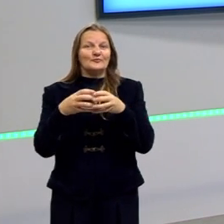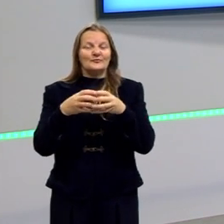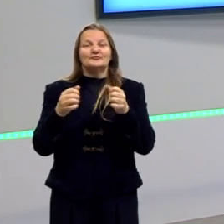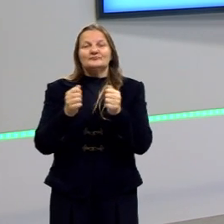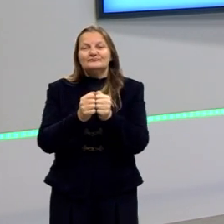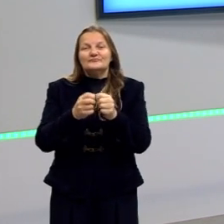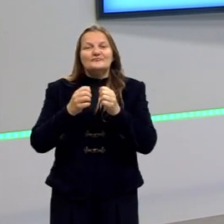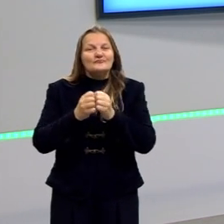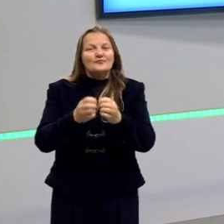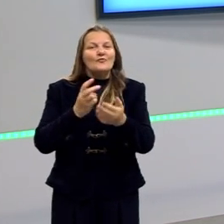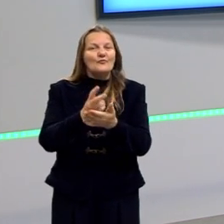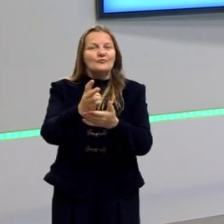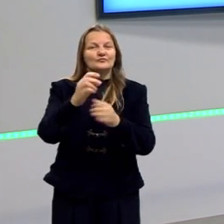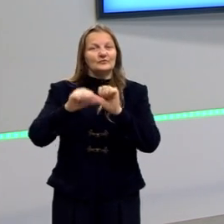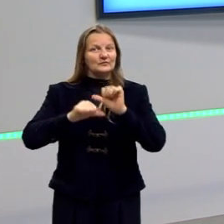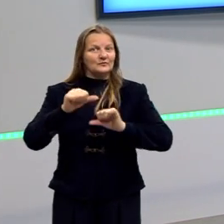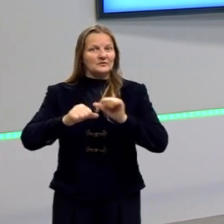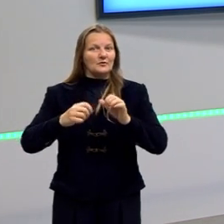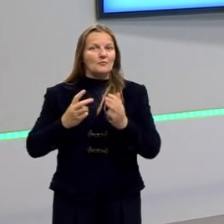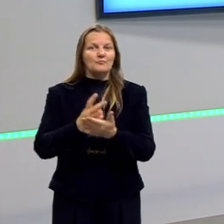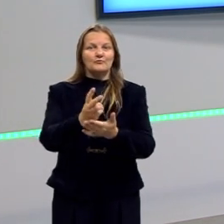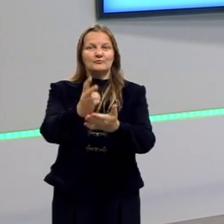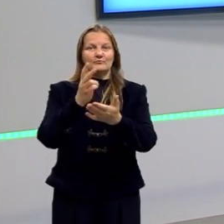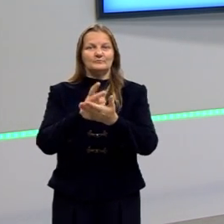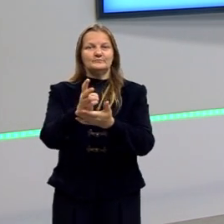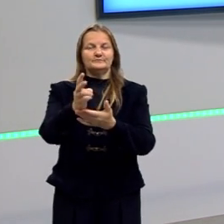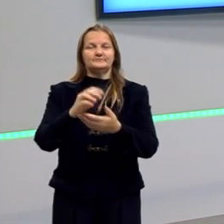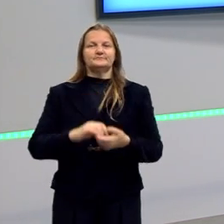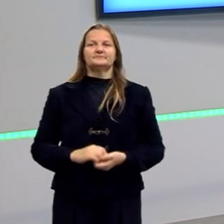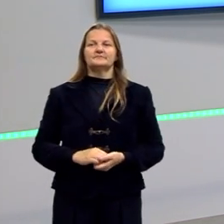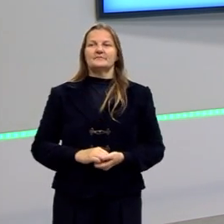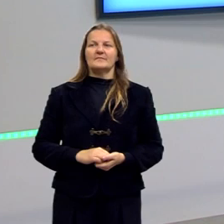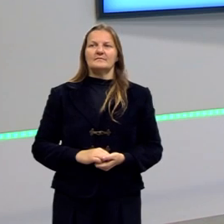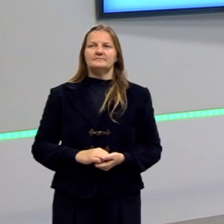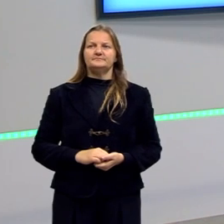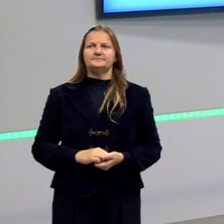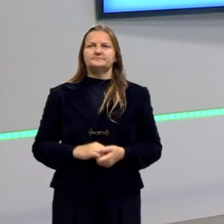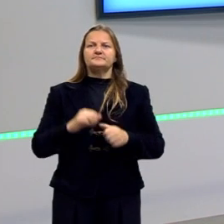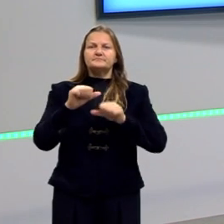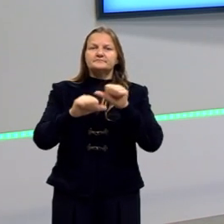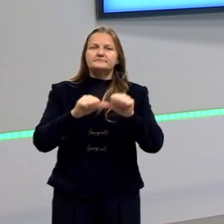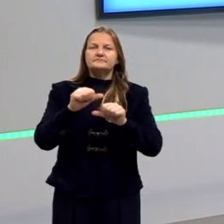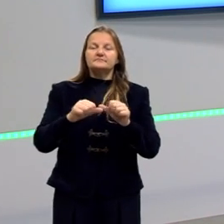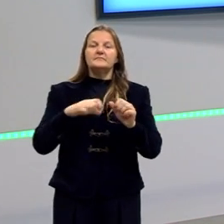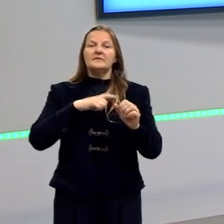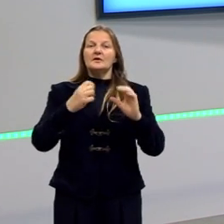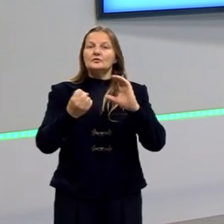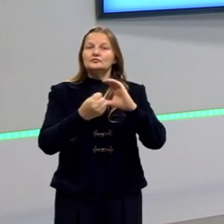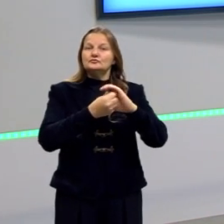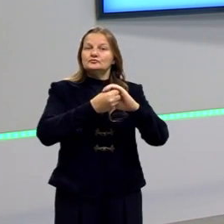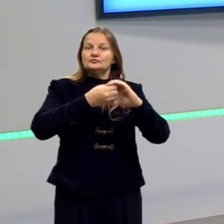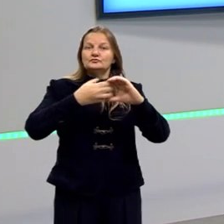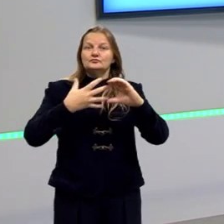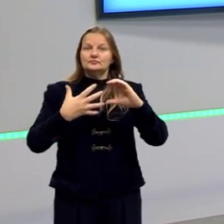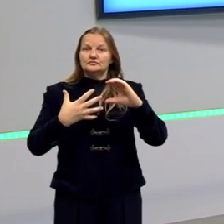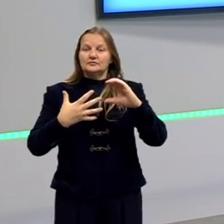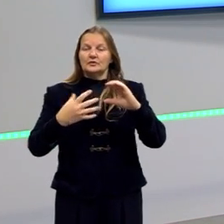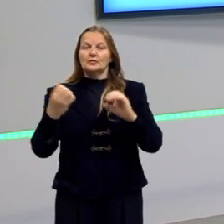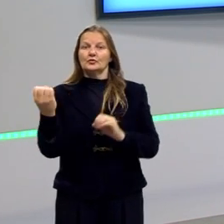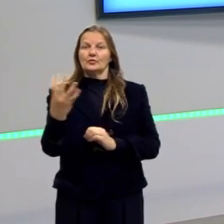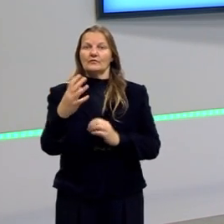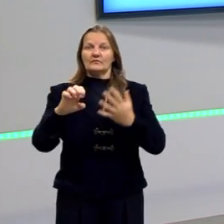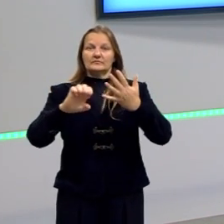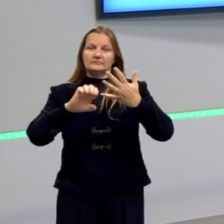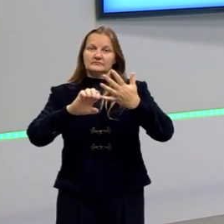é esse tipo de transformação. Então, essa transformação, ela vai dar origem a novas espécies.